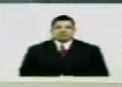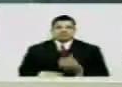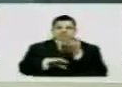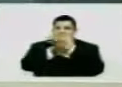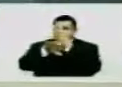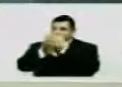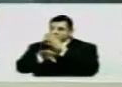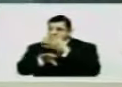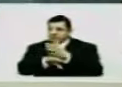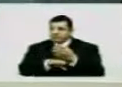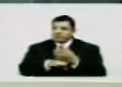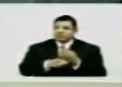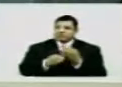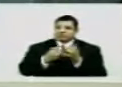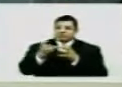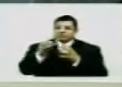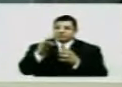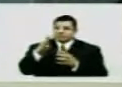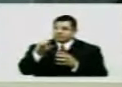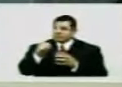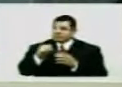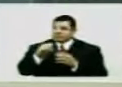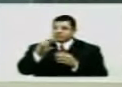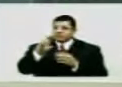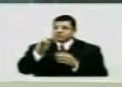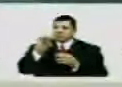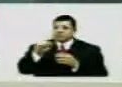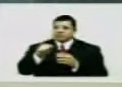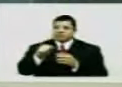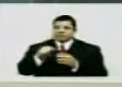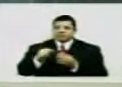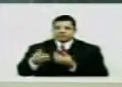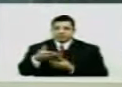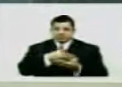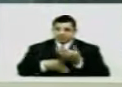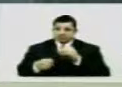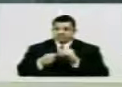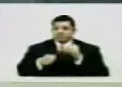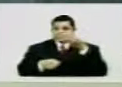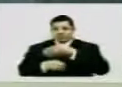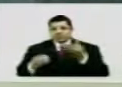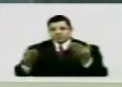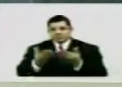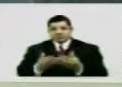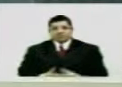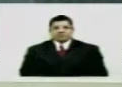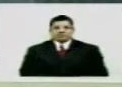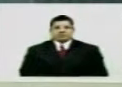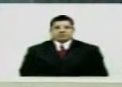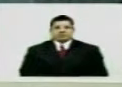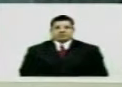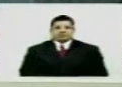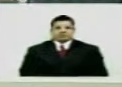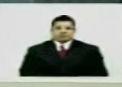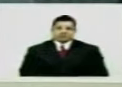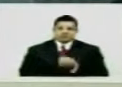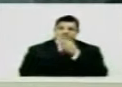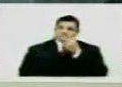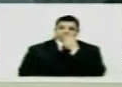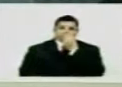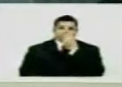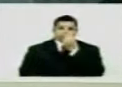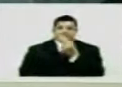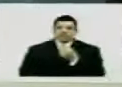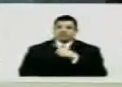Preparadas para o combate A essa onda de homicídios Que vem acontecendo no nosso Estado Porque